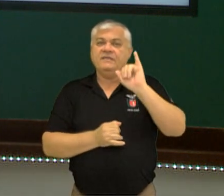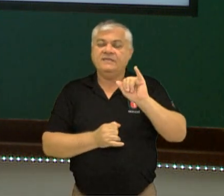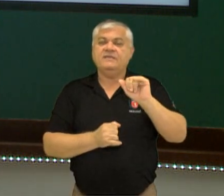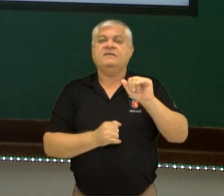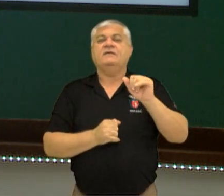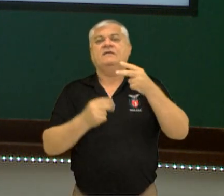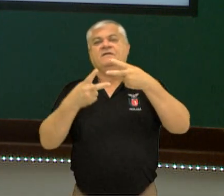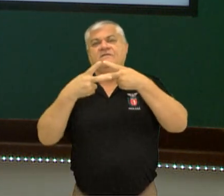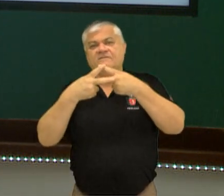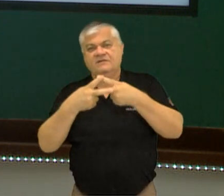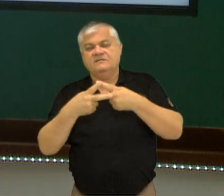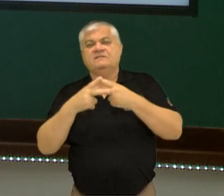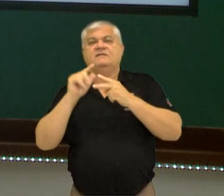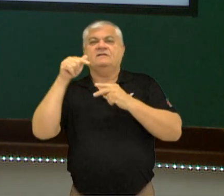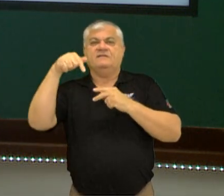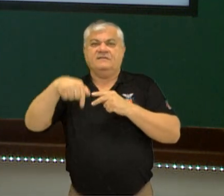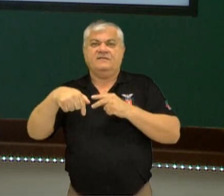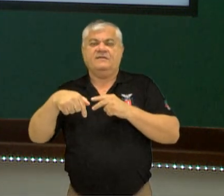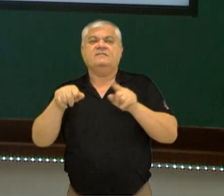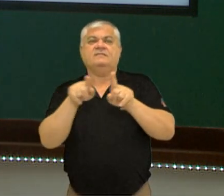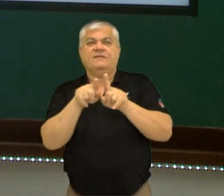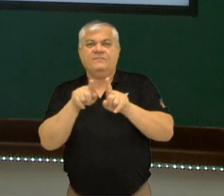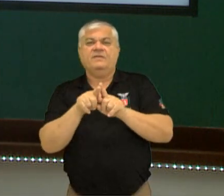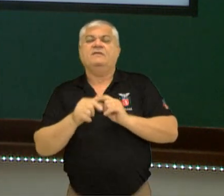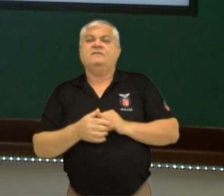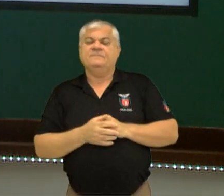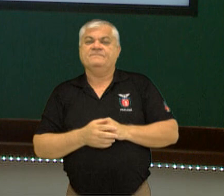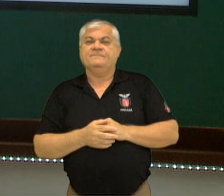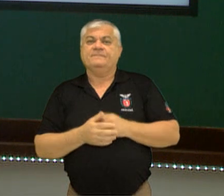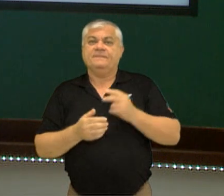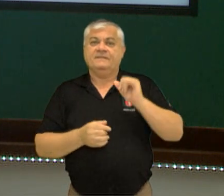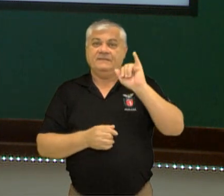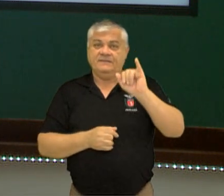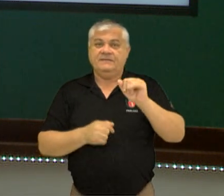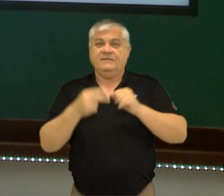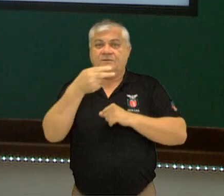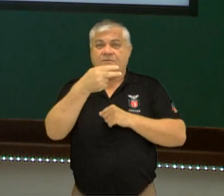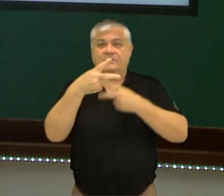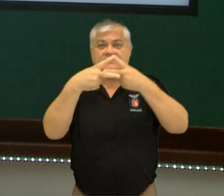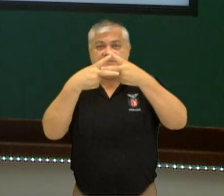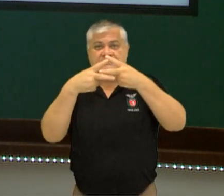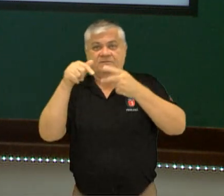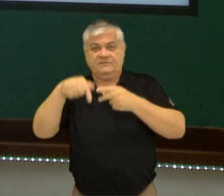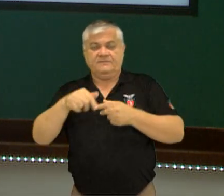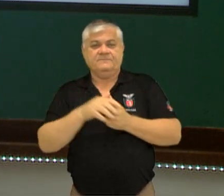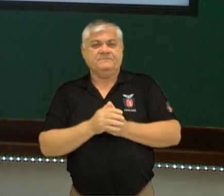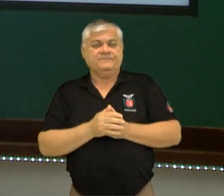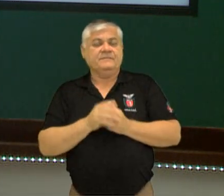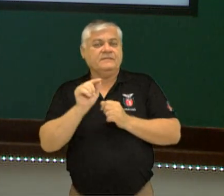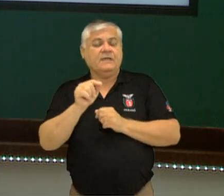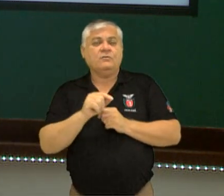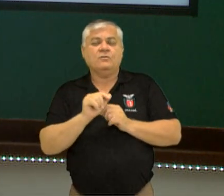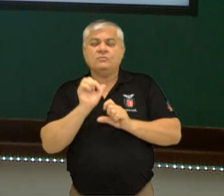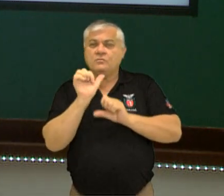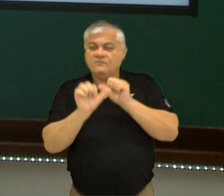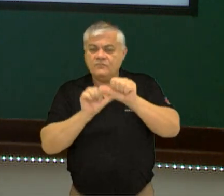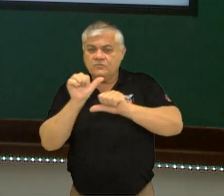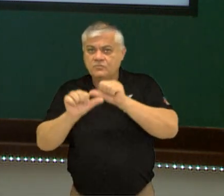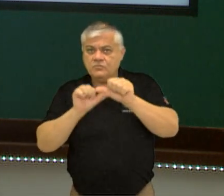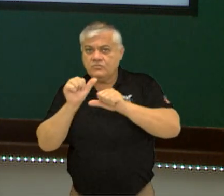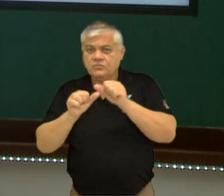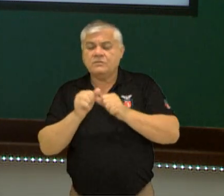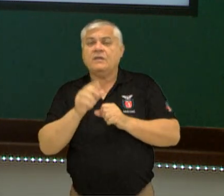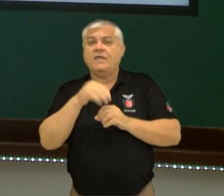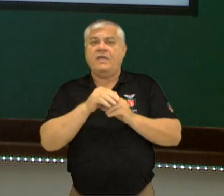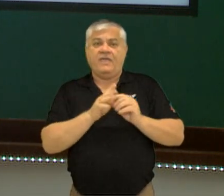a variação da quantidade de movimento, ou seja, I igual delta Q, certo? Lembrando que tudo que é variação é final menos